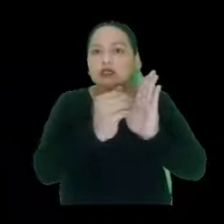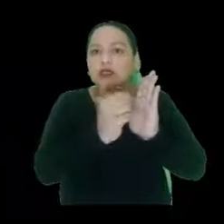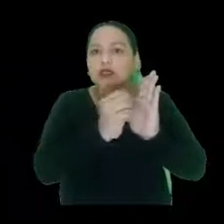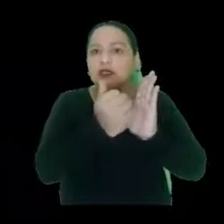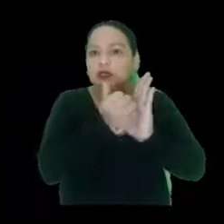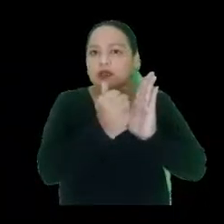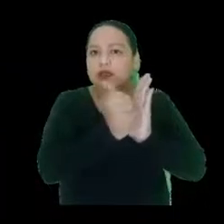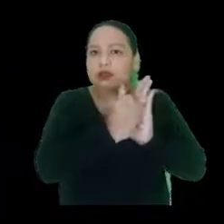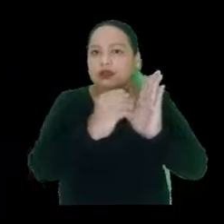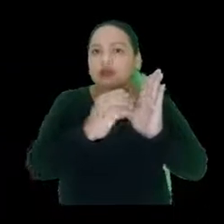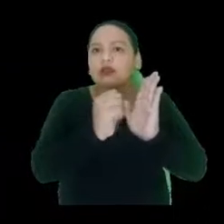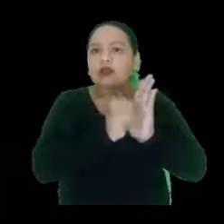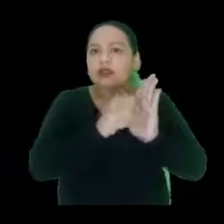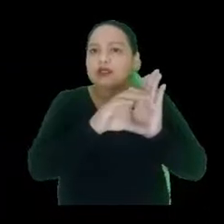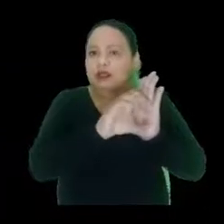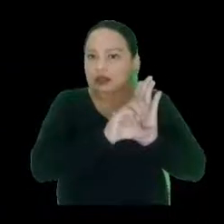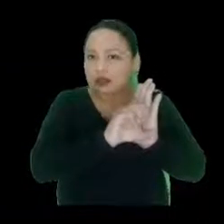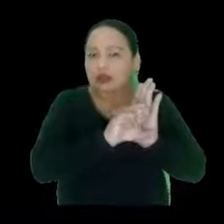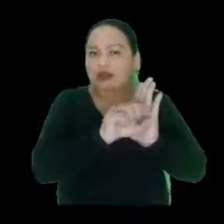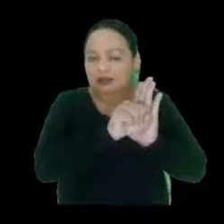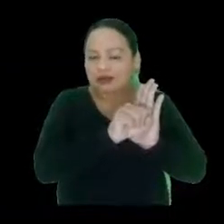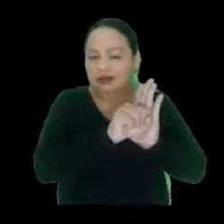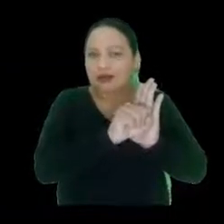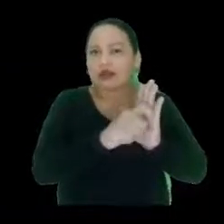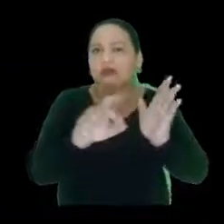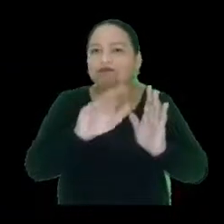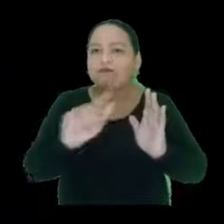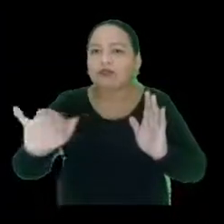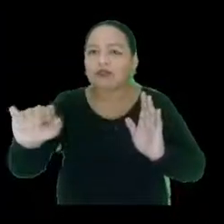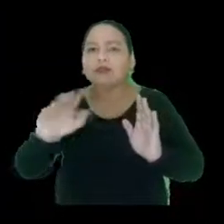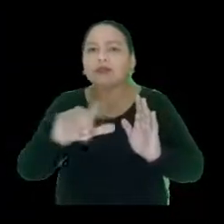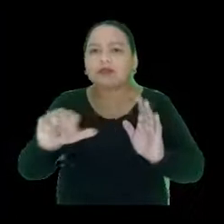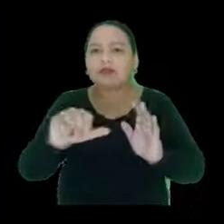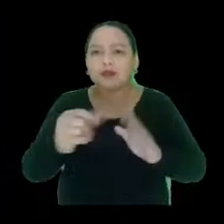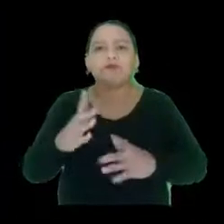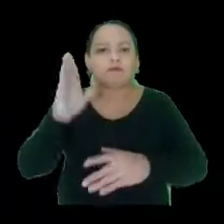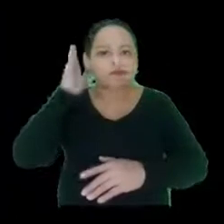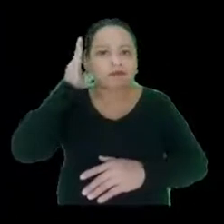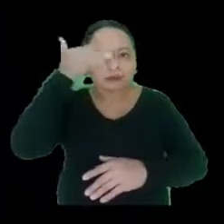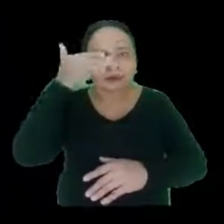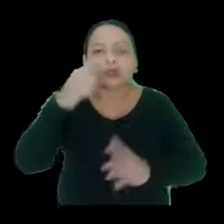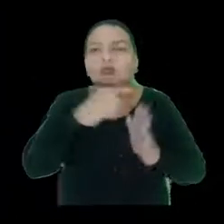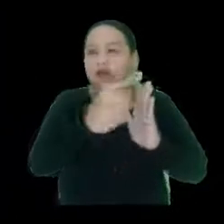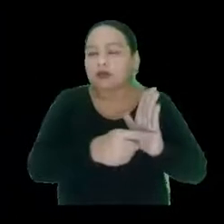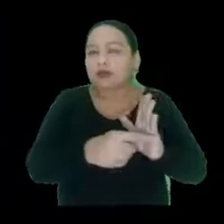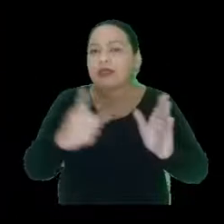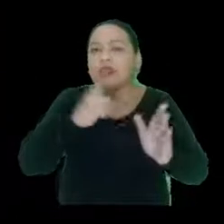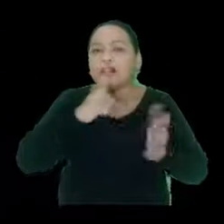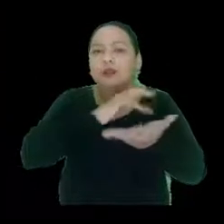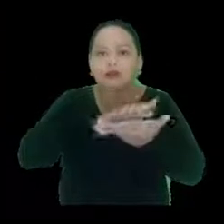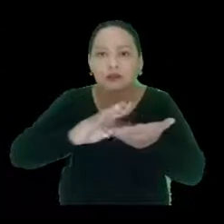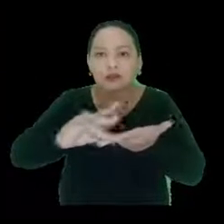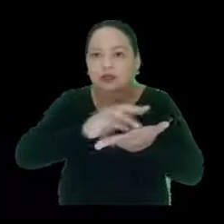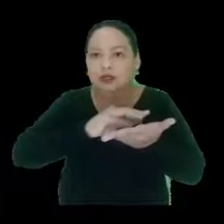C-A-S-A fazendo o datilológico do alfabeto de libras na mão do surdo-cego. Eu tenho o braile